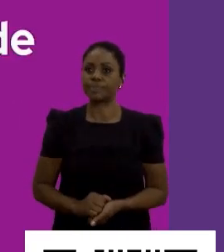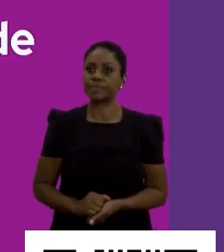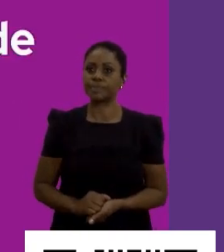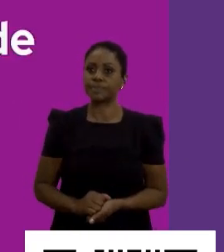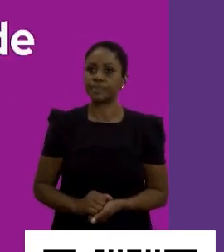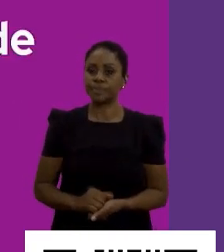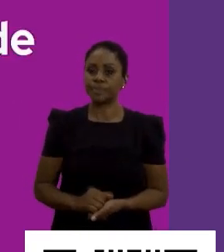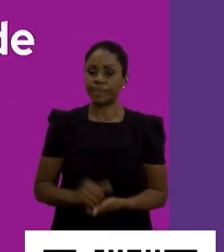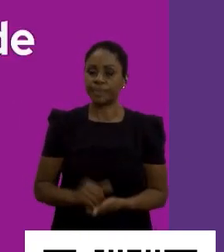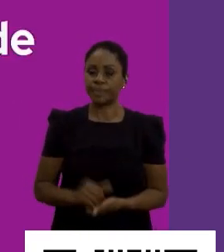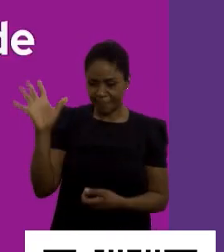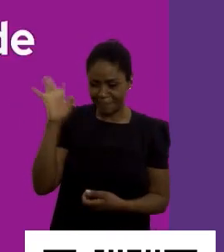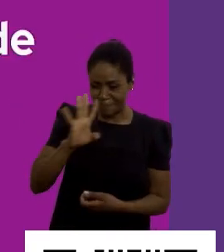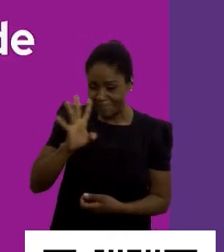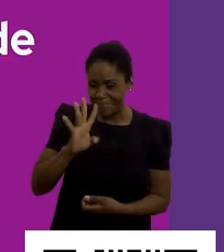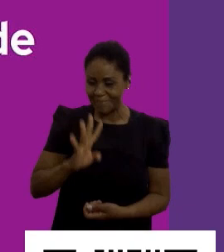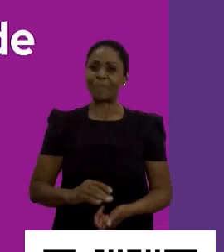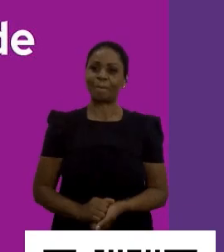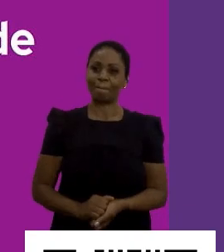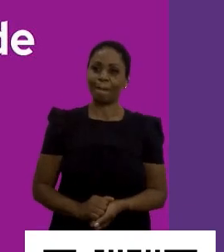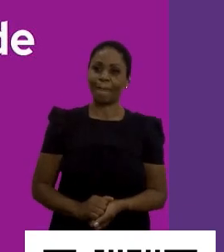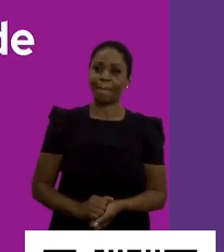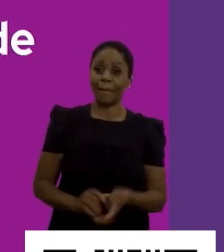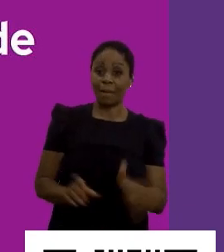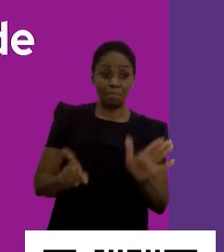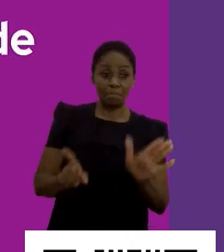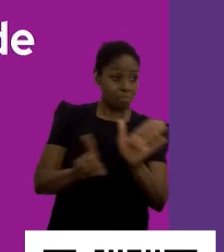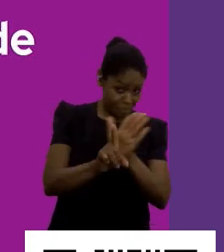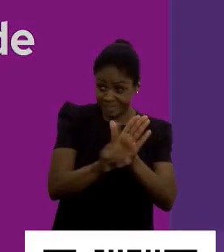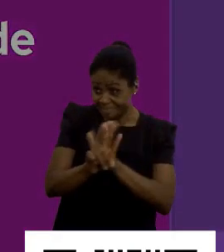Legal? Vamos abrir para perguntas, né?